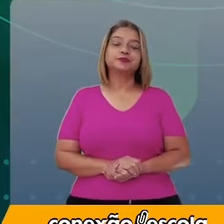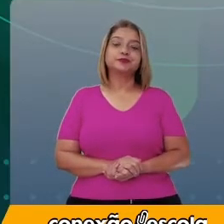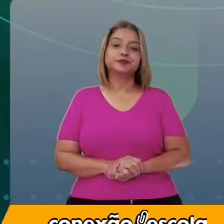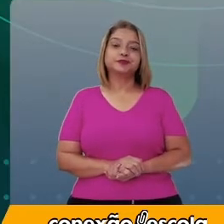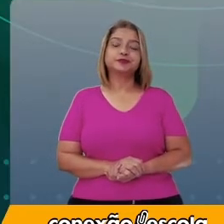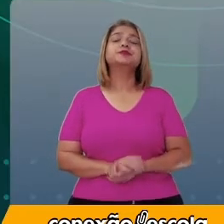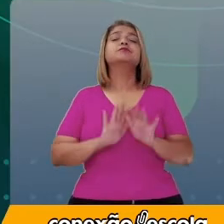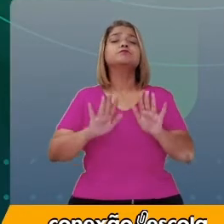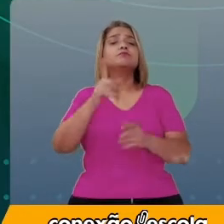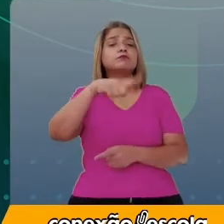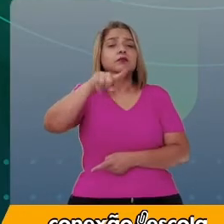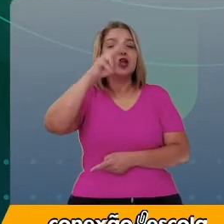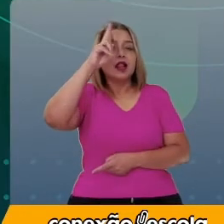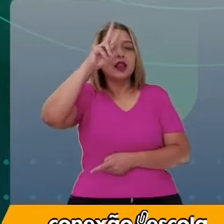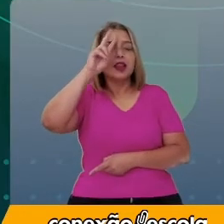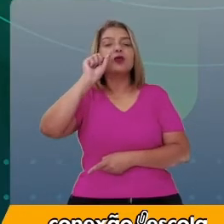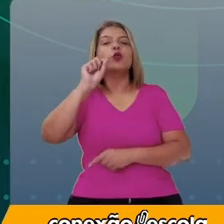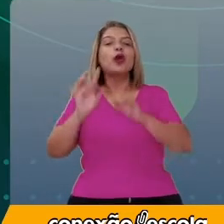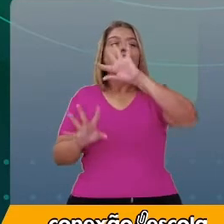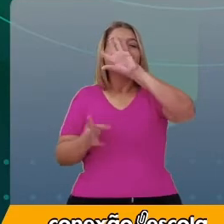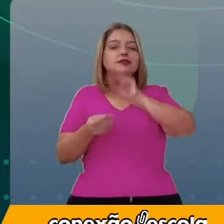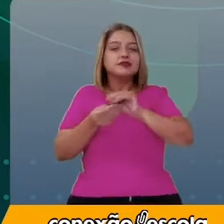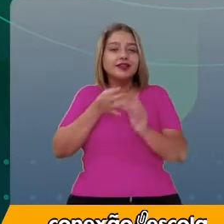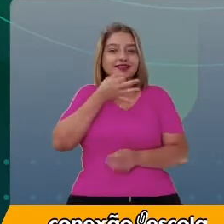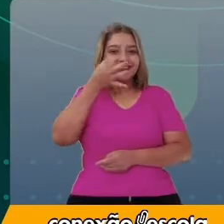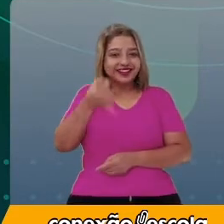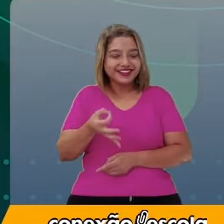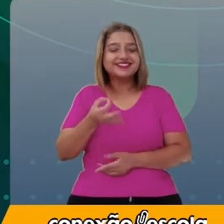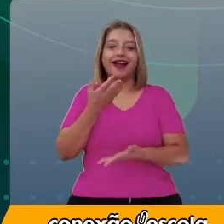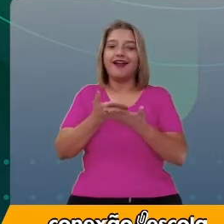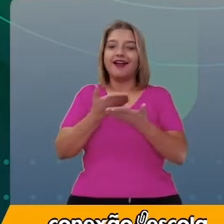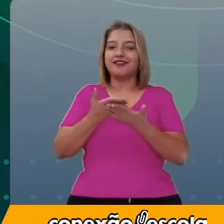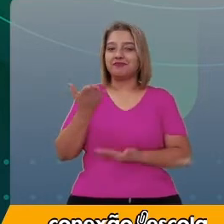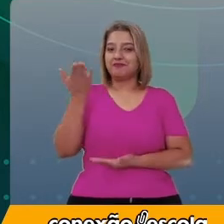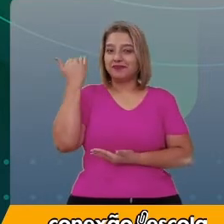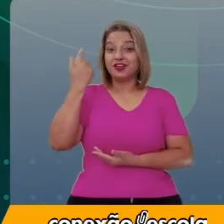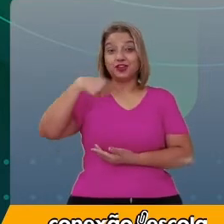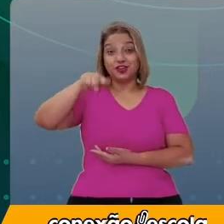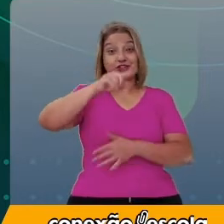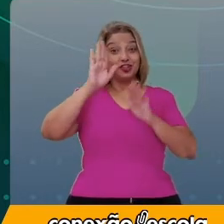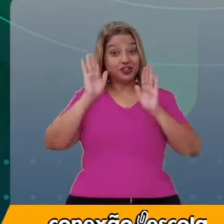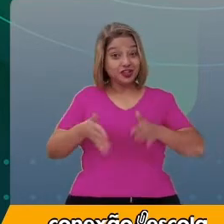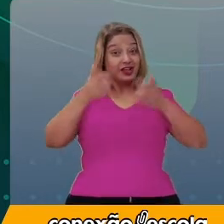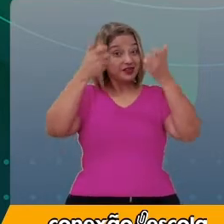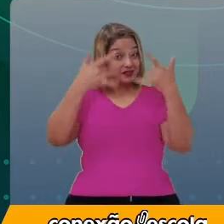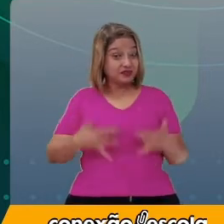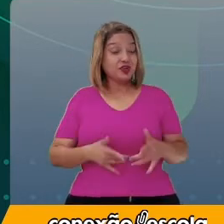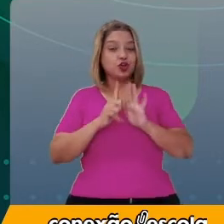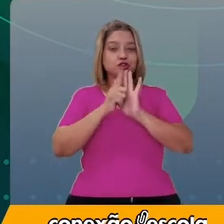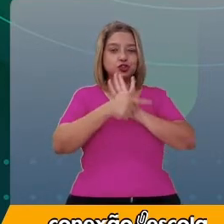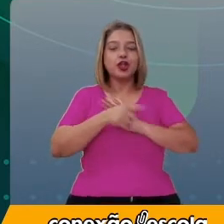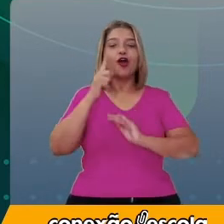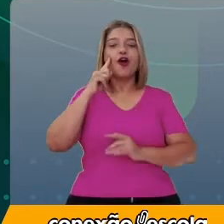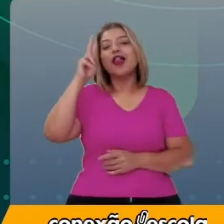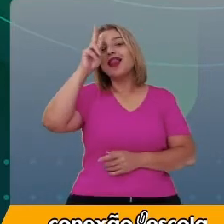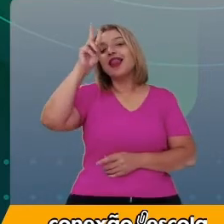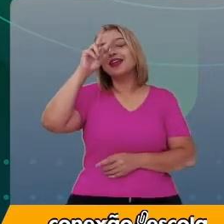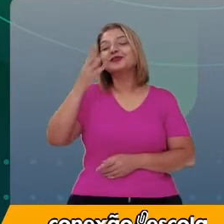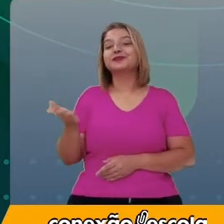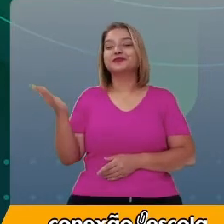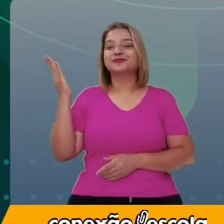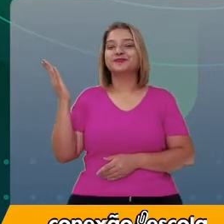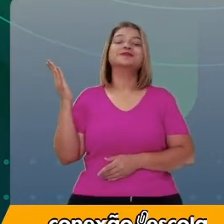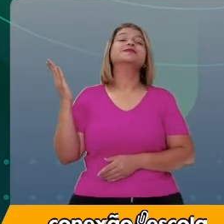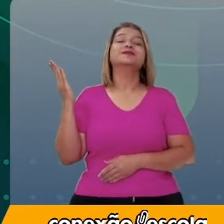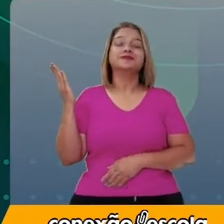E você lembra o que é uma resenha crítica? Na aula passada nós falamos sobre esse gênero, mas vamos recordar. Olha só!